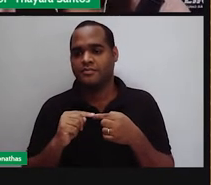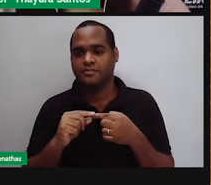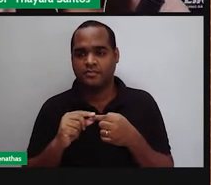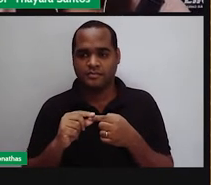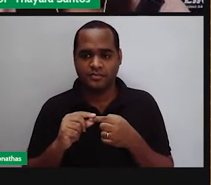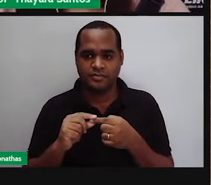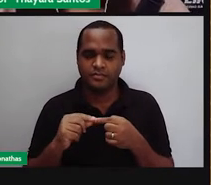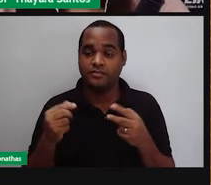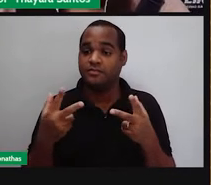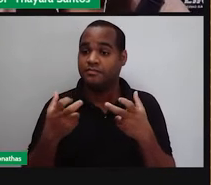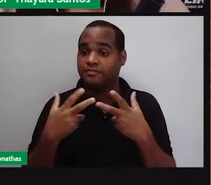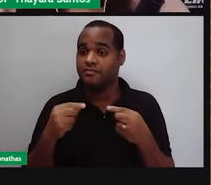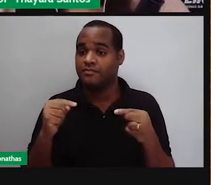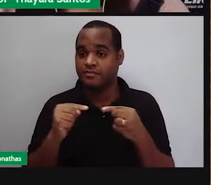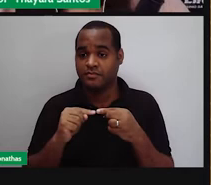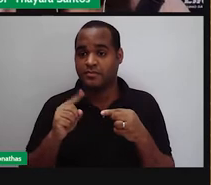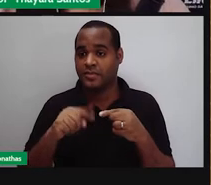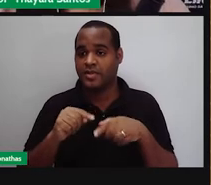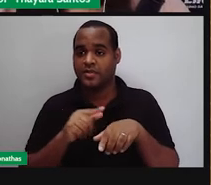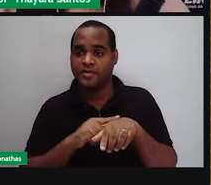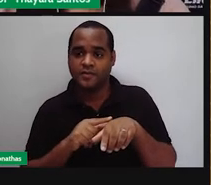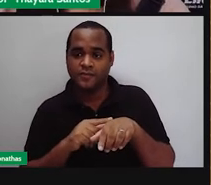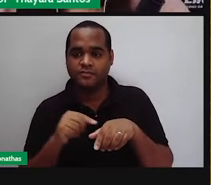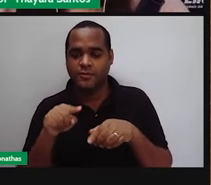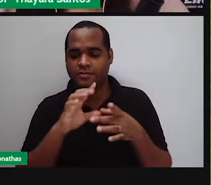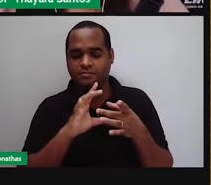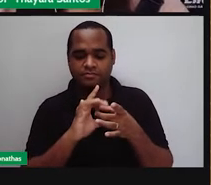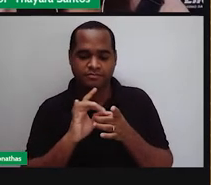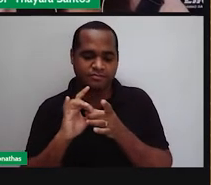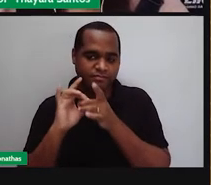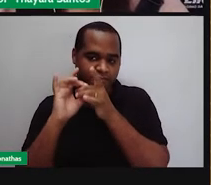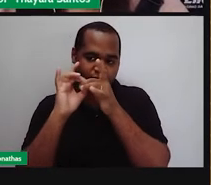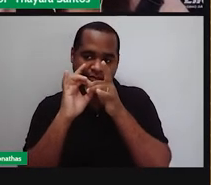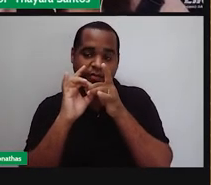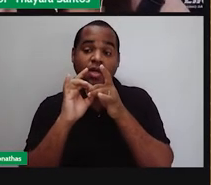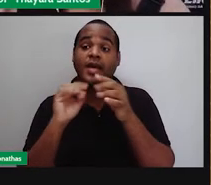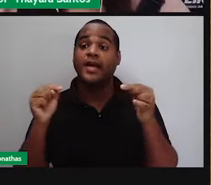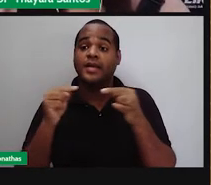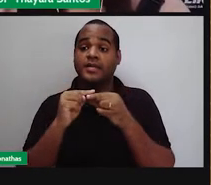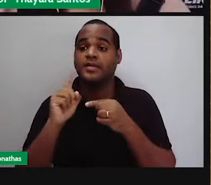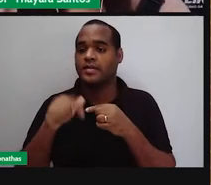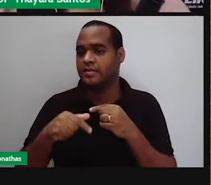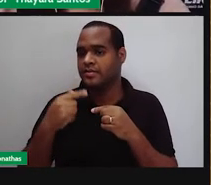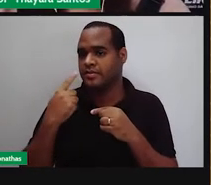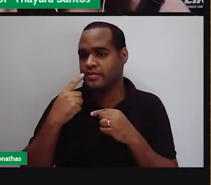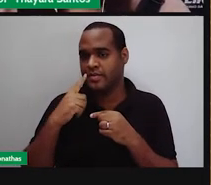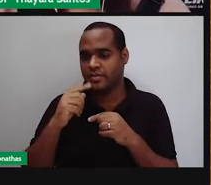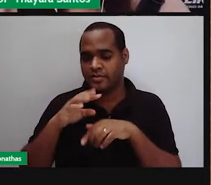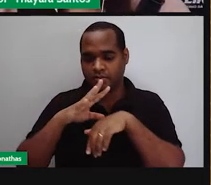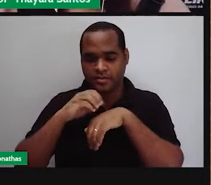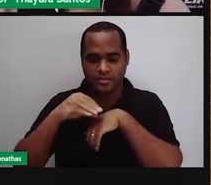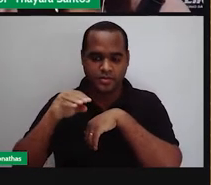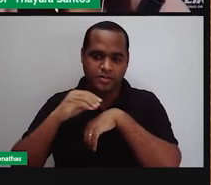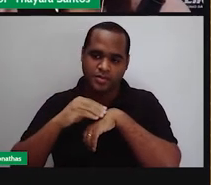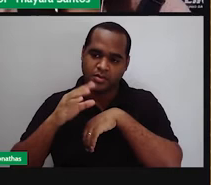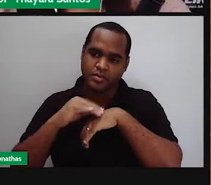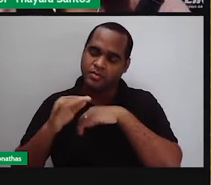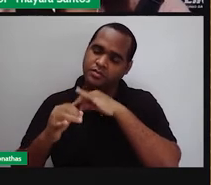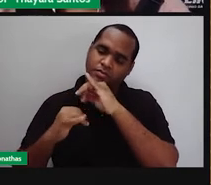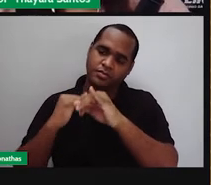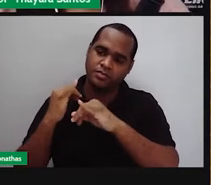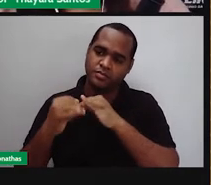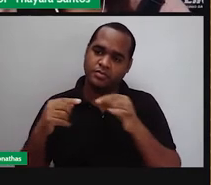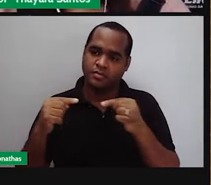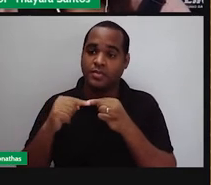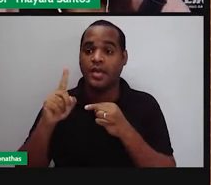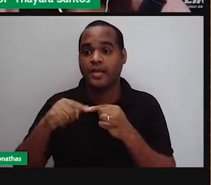nervos, nervos que estão conectados com ela. E esses nervos mandam a informação para o nosso cérebro e